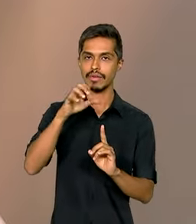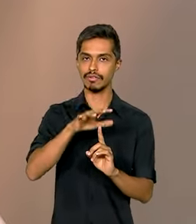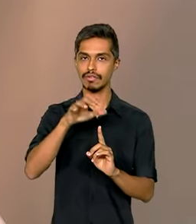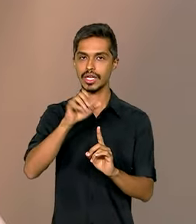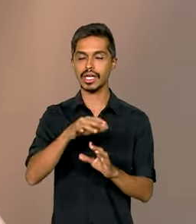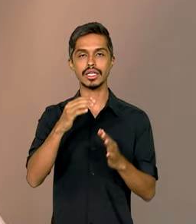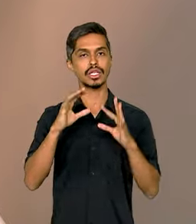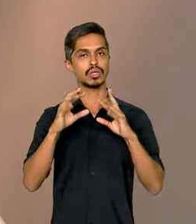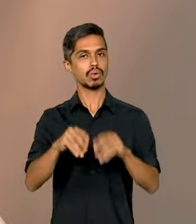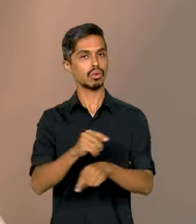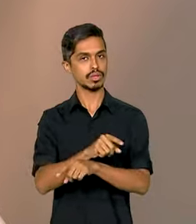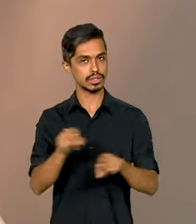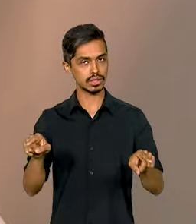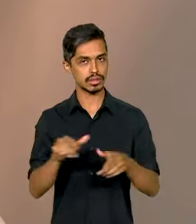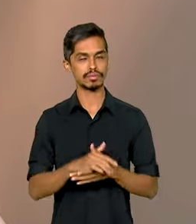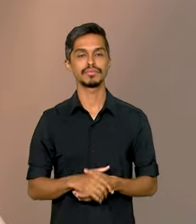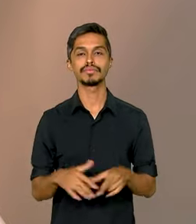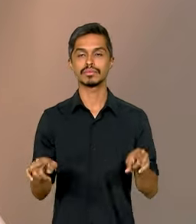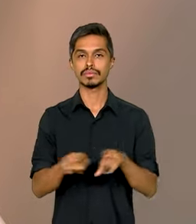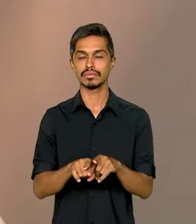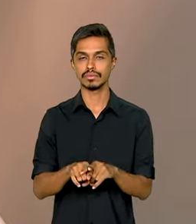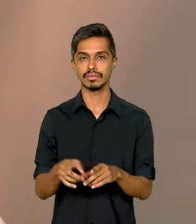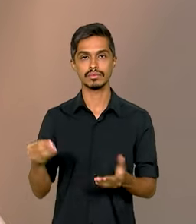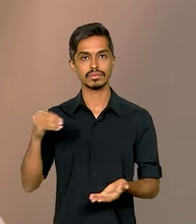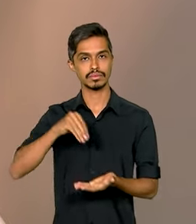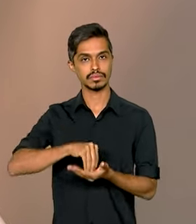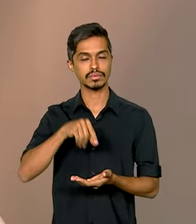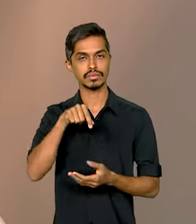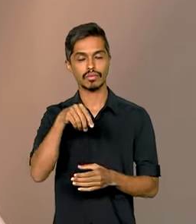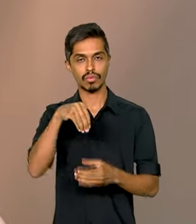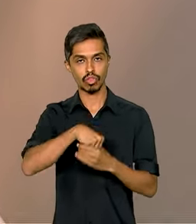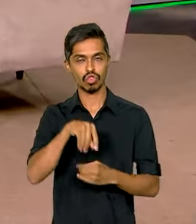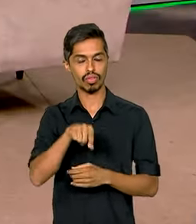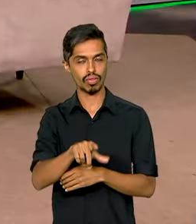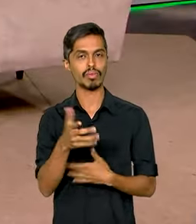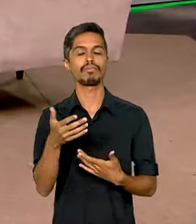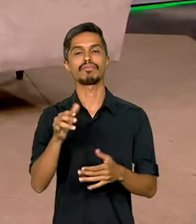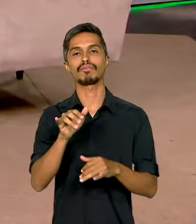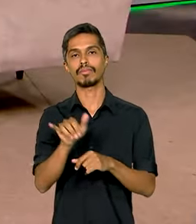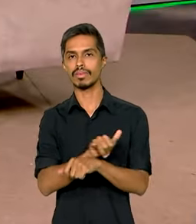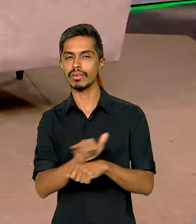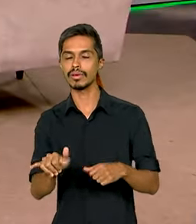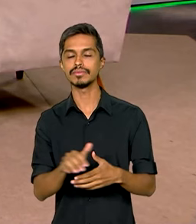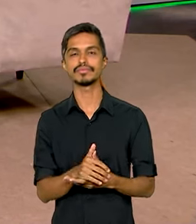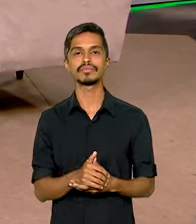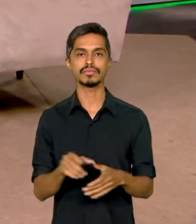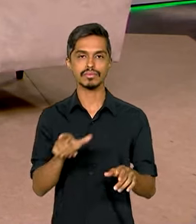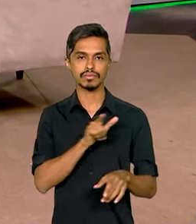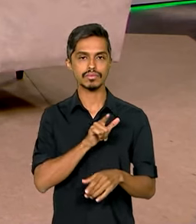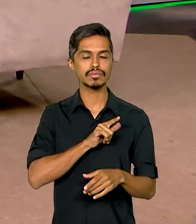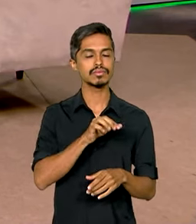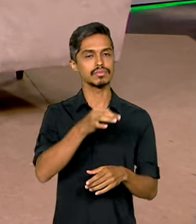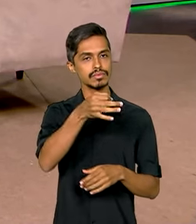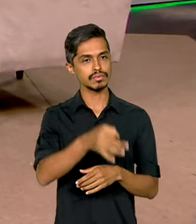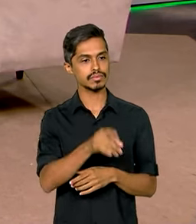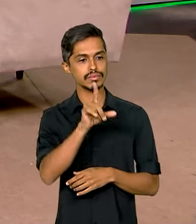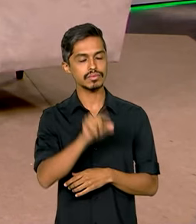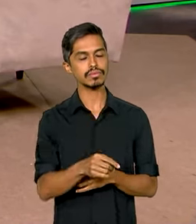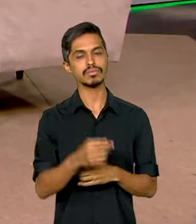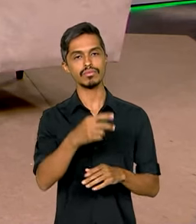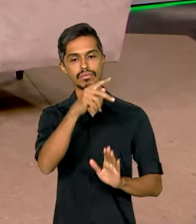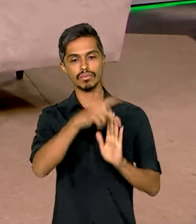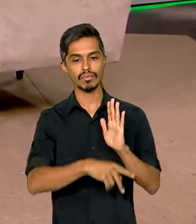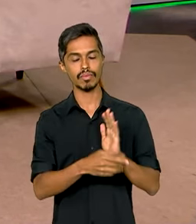também está dentro dessa estratégia. E aí, tenho certeza que é um programa